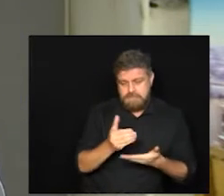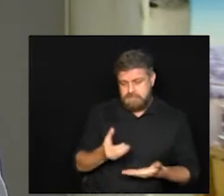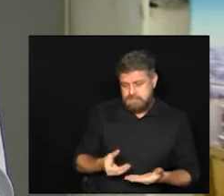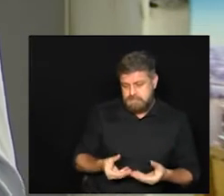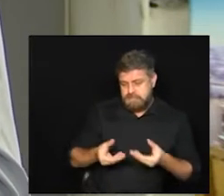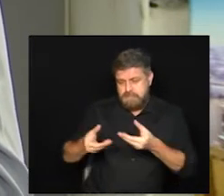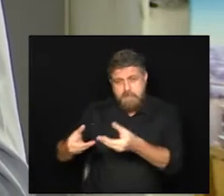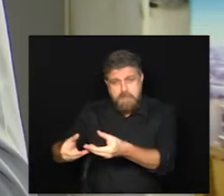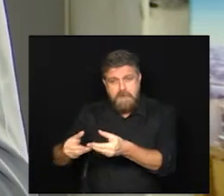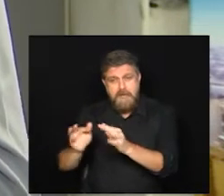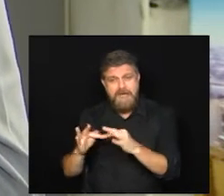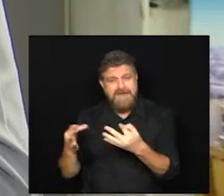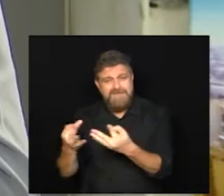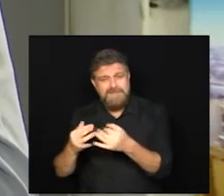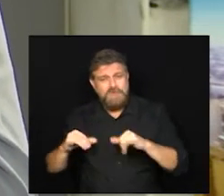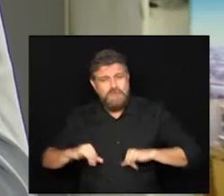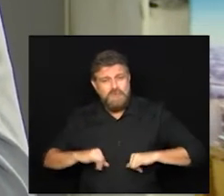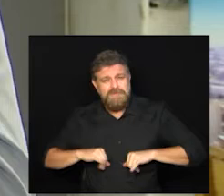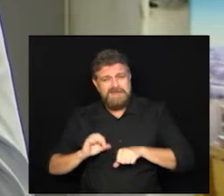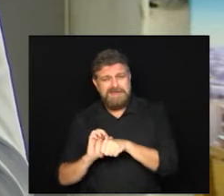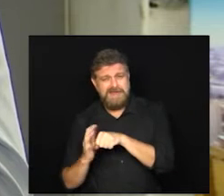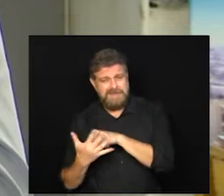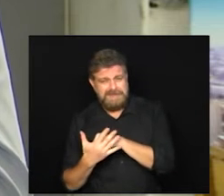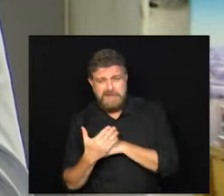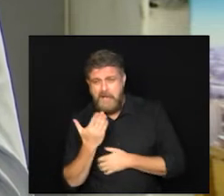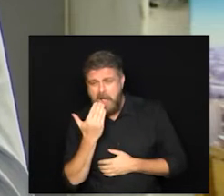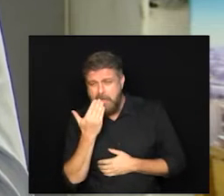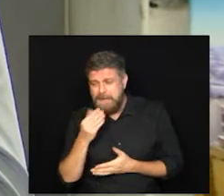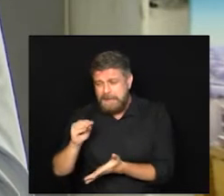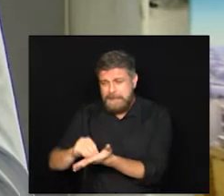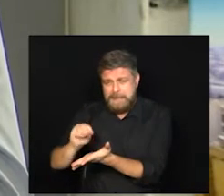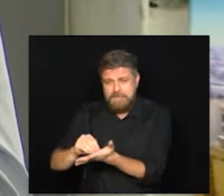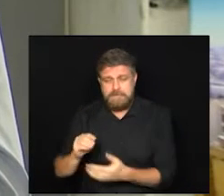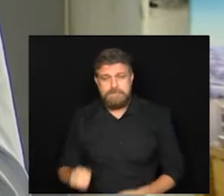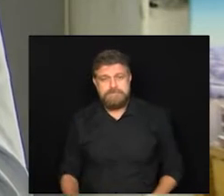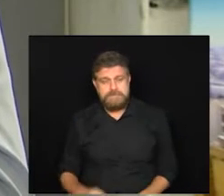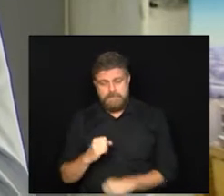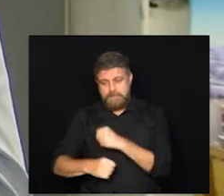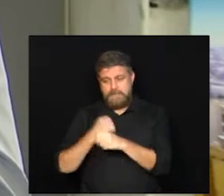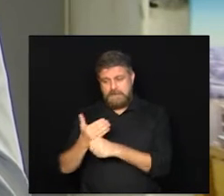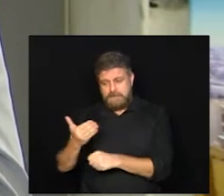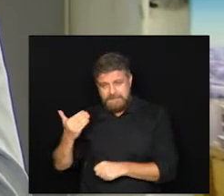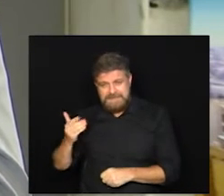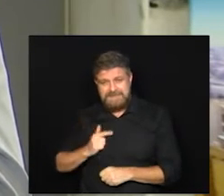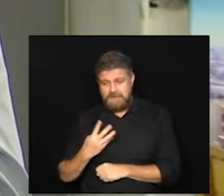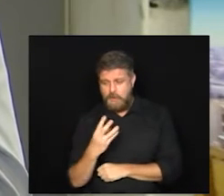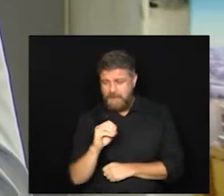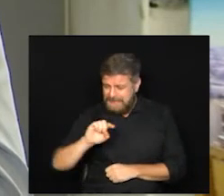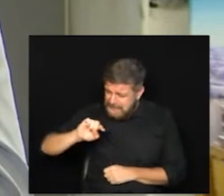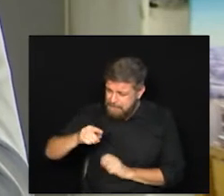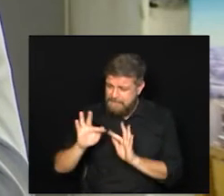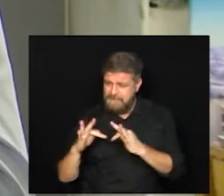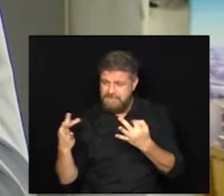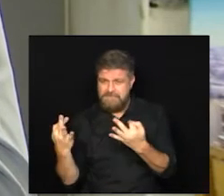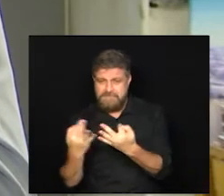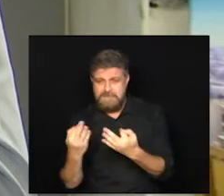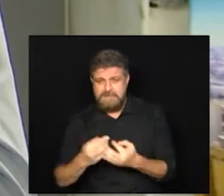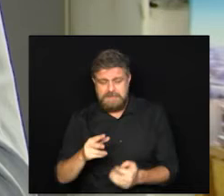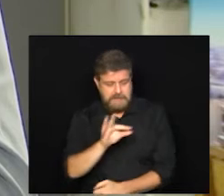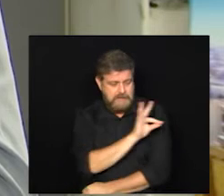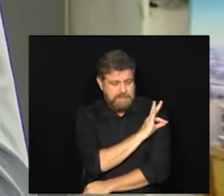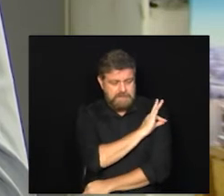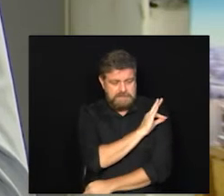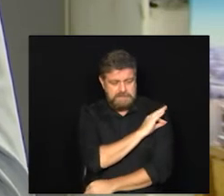difícil por conta da pandemia no ano passado a prefeitura de Campinas contribuiu e ajudou 40 mil famílias mais ou menos com todos os